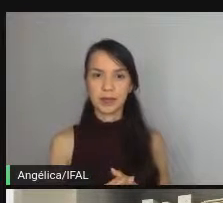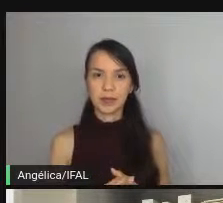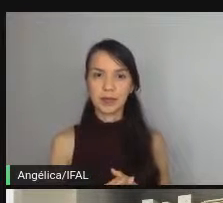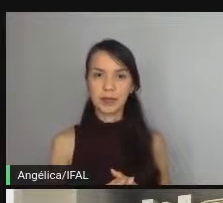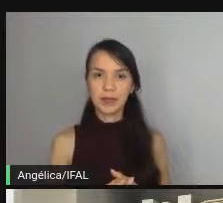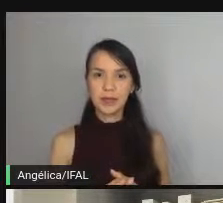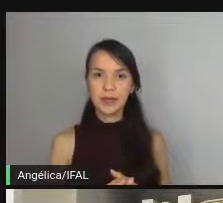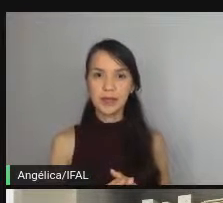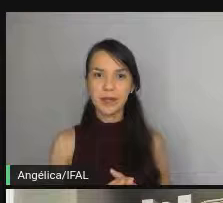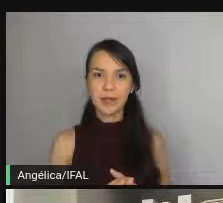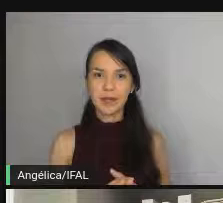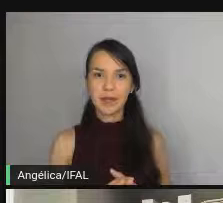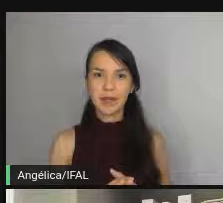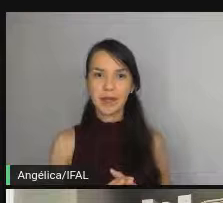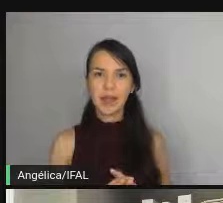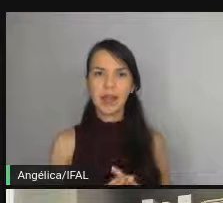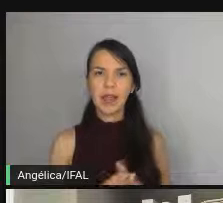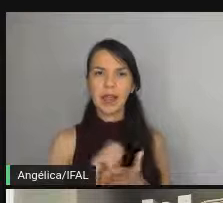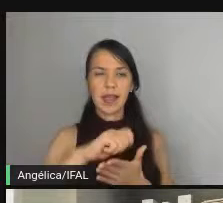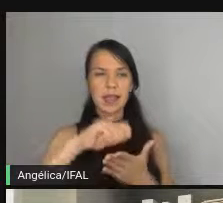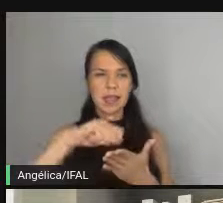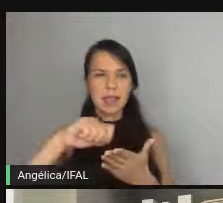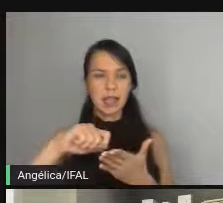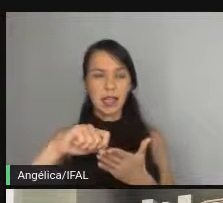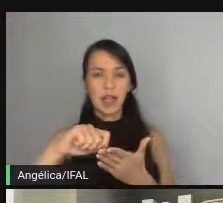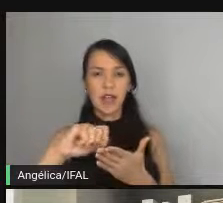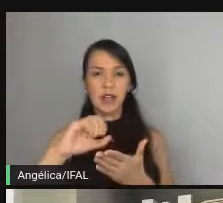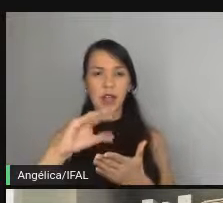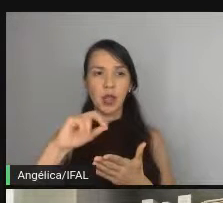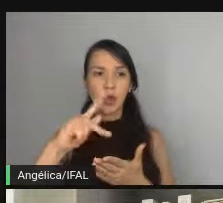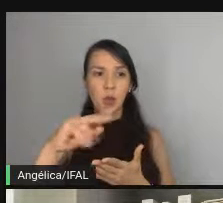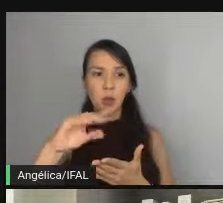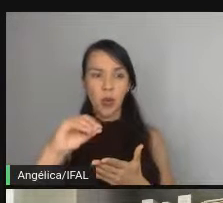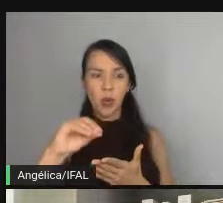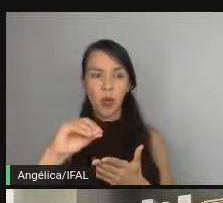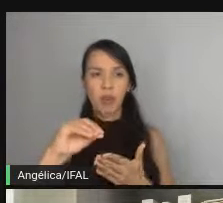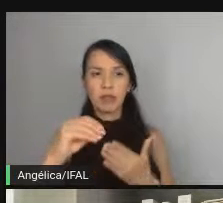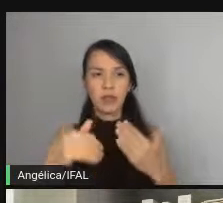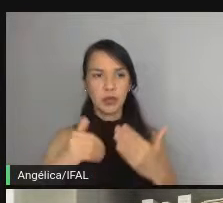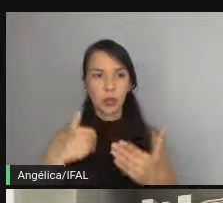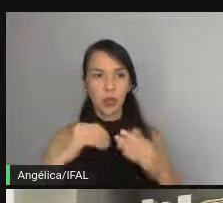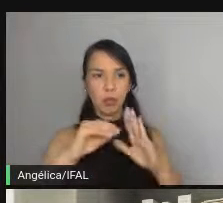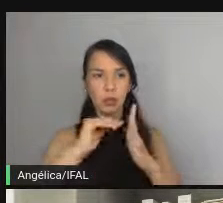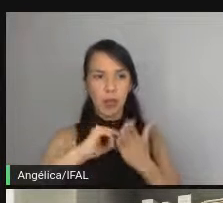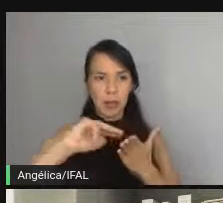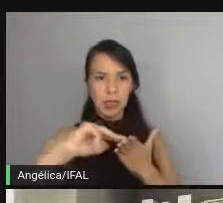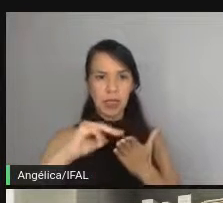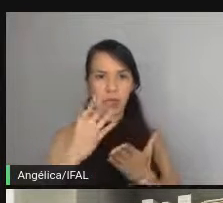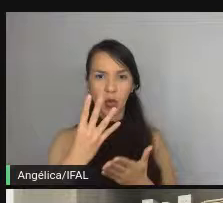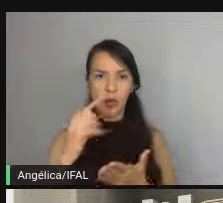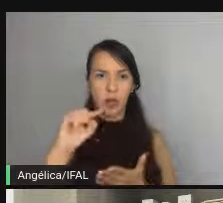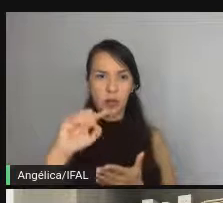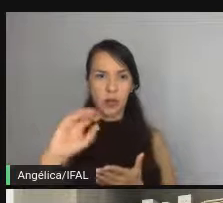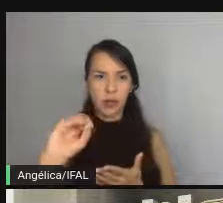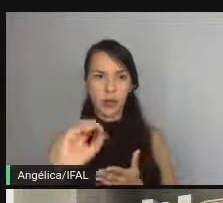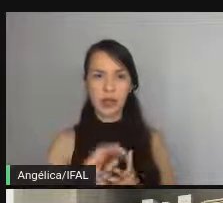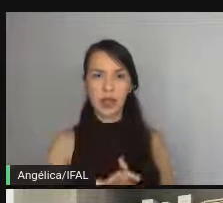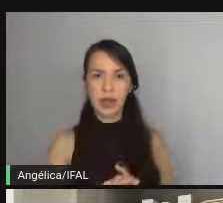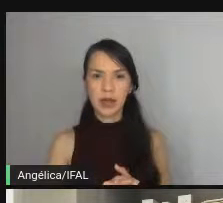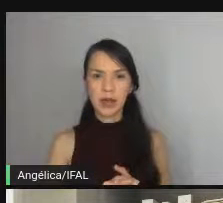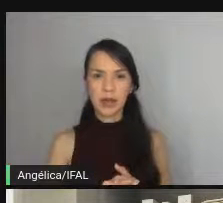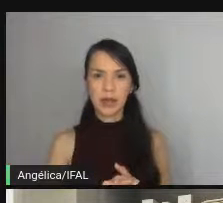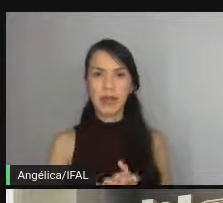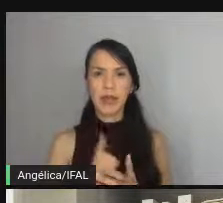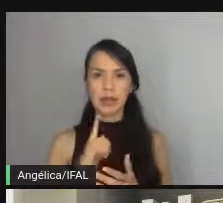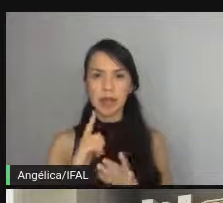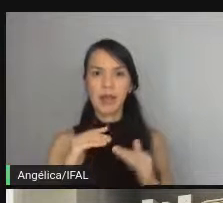fazendo escreva no corpo da mensagem 4.0 do response writer beleza faz